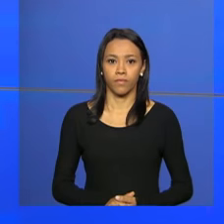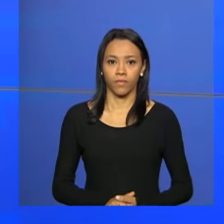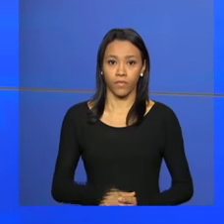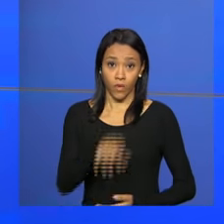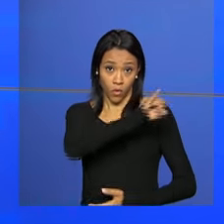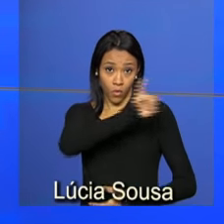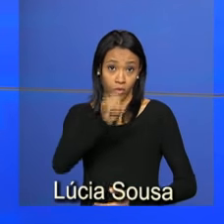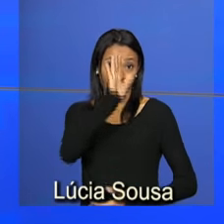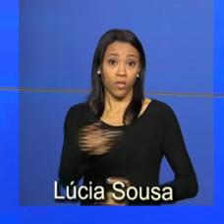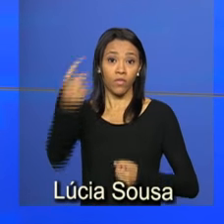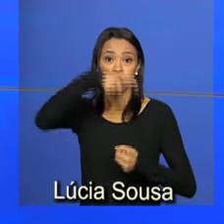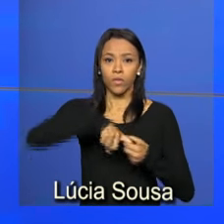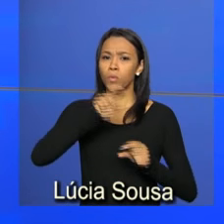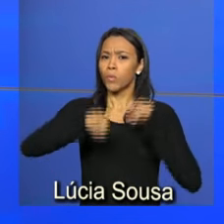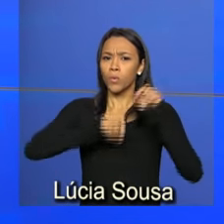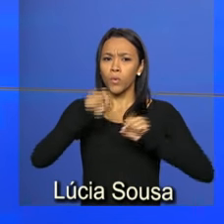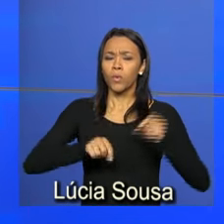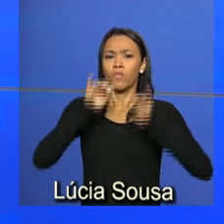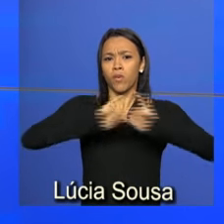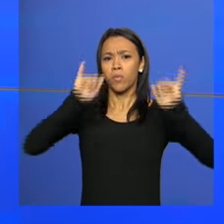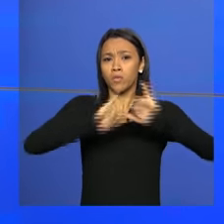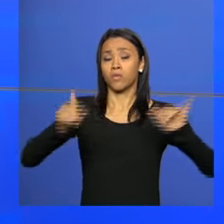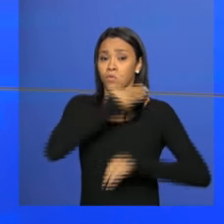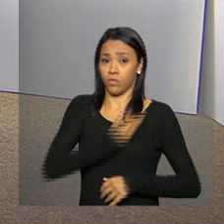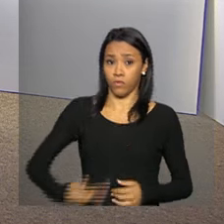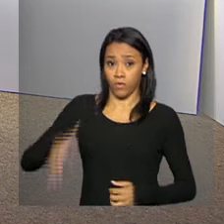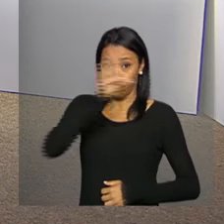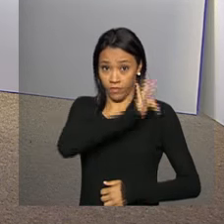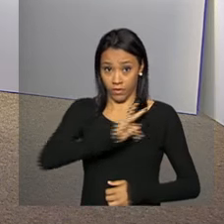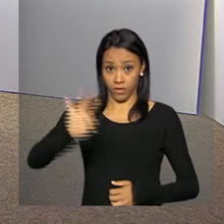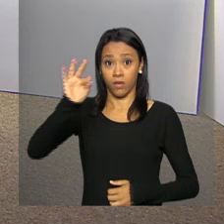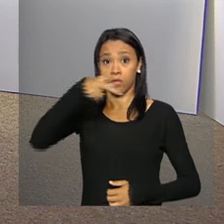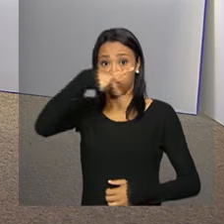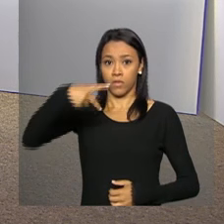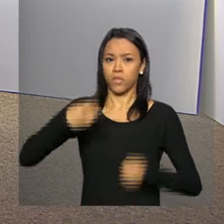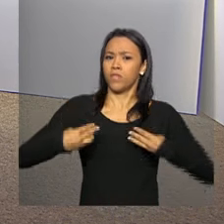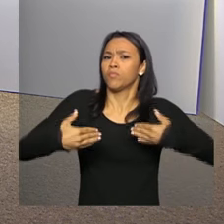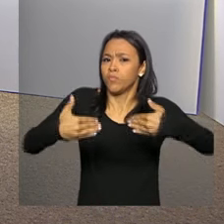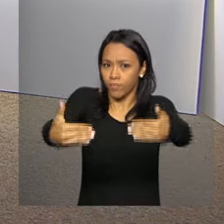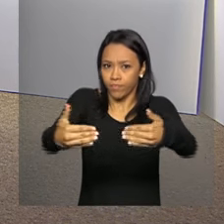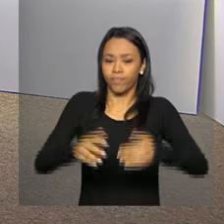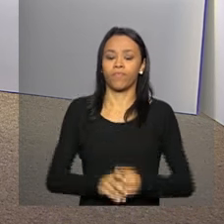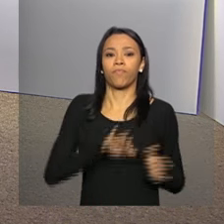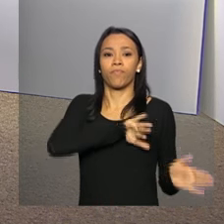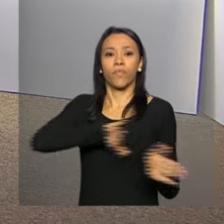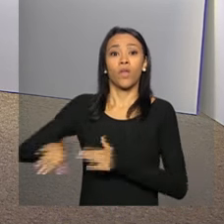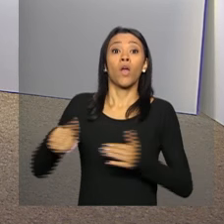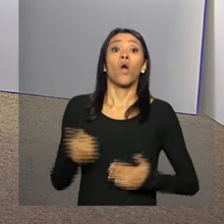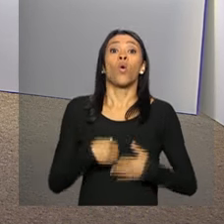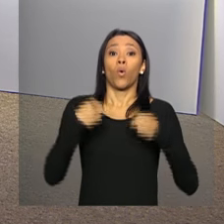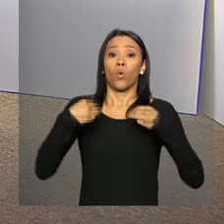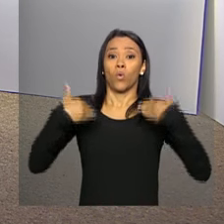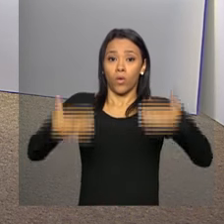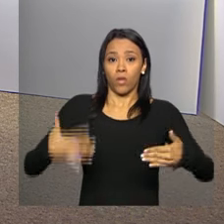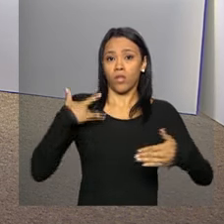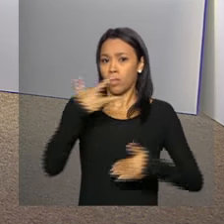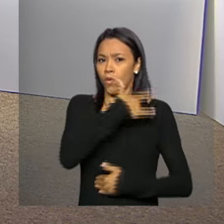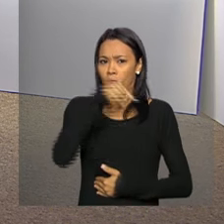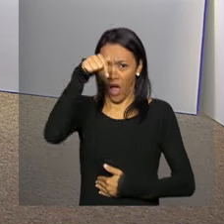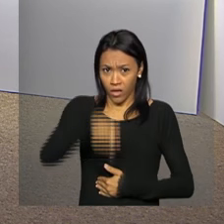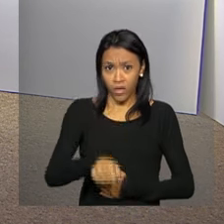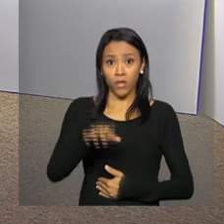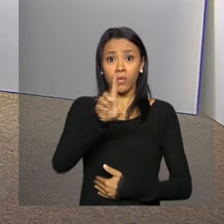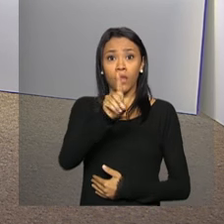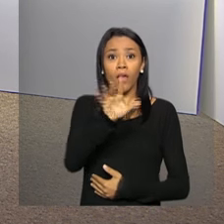Olá, voltamos com as notícias do Poder Executivo Federal. O Ministério da Saúde começa a distribuir aqui no Distrito Federal